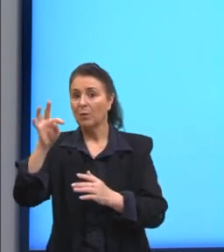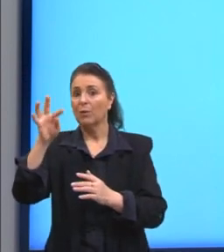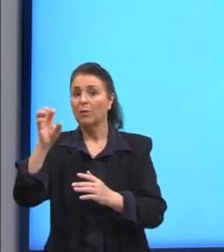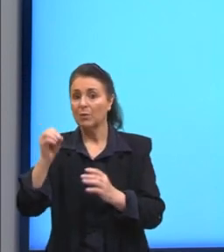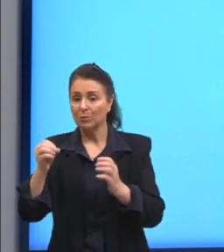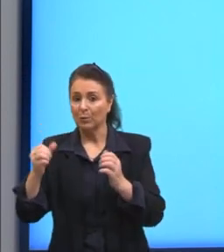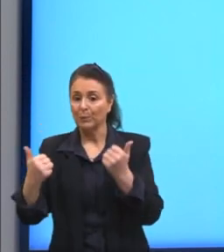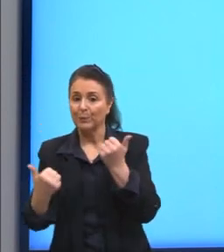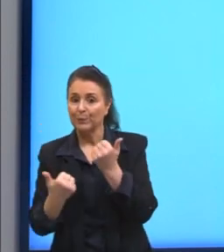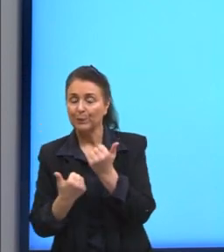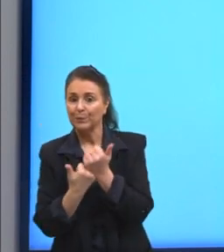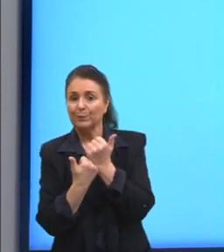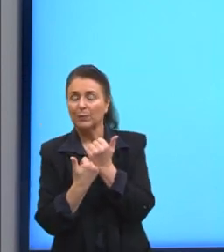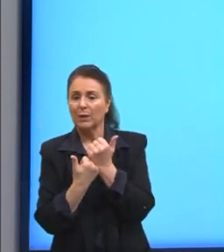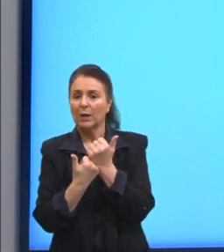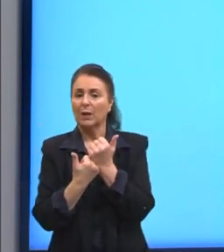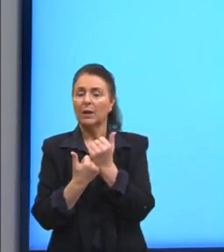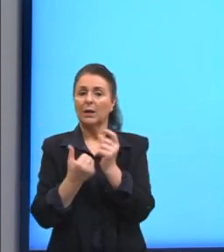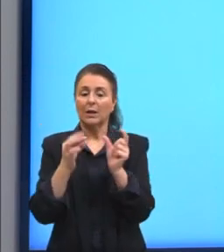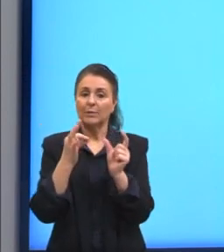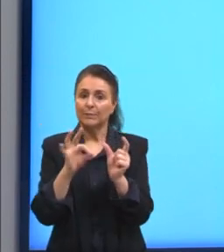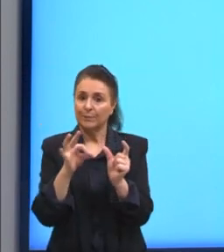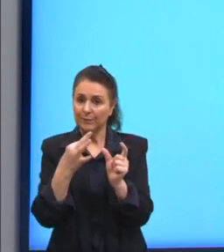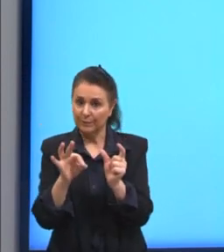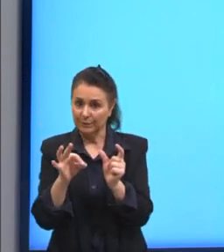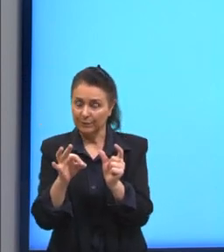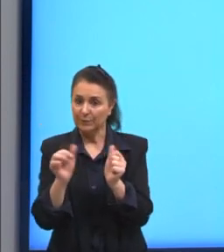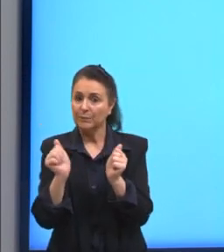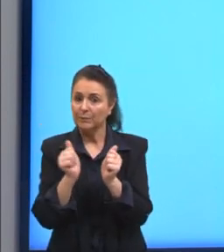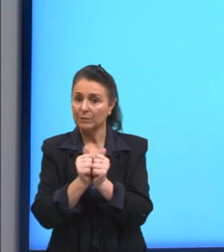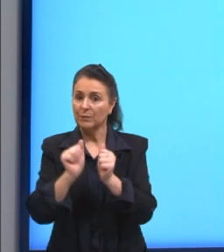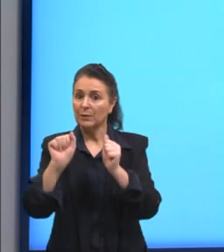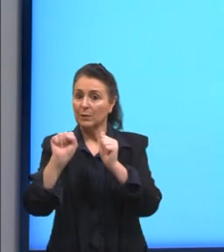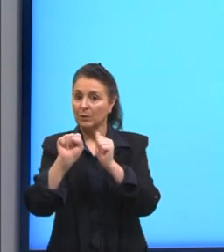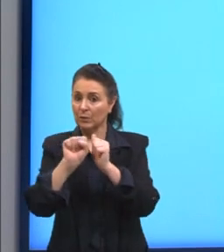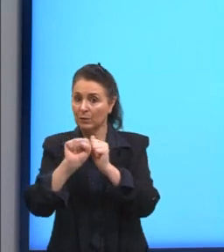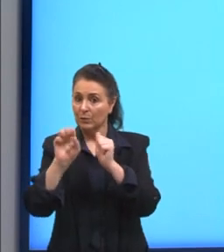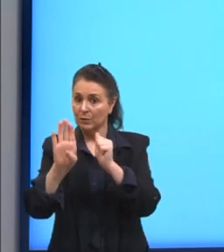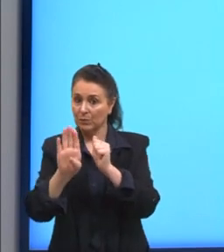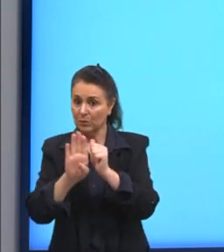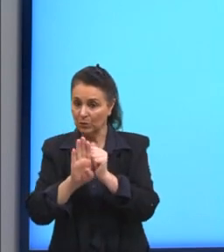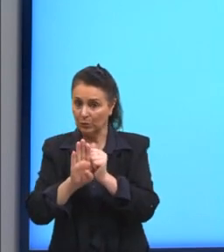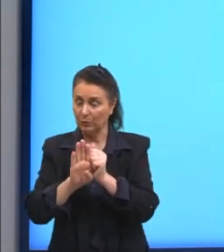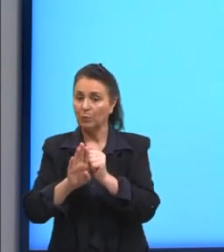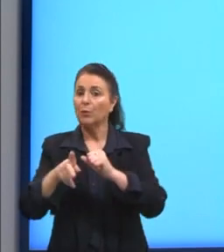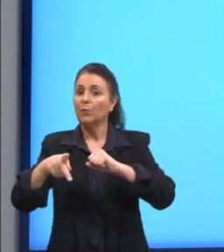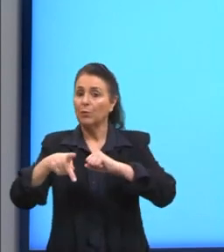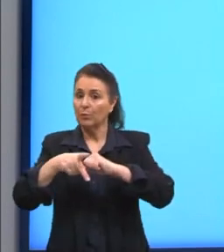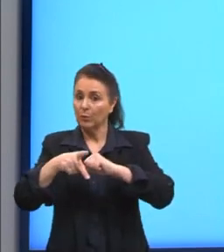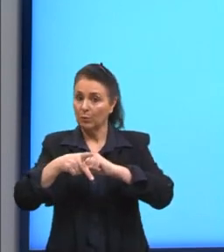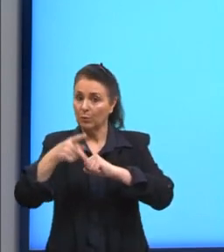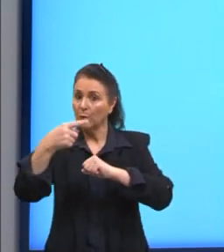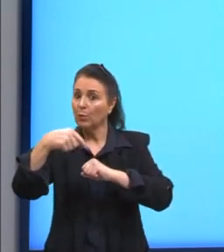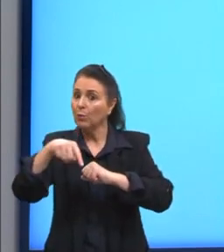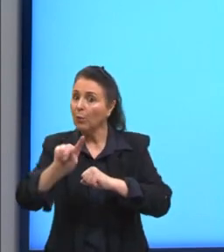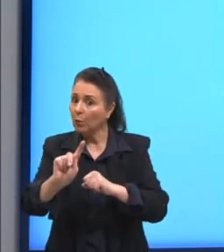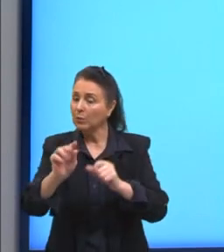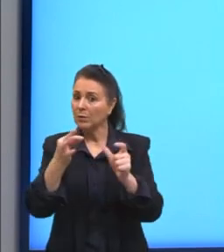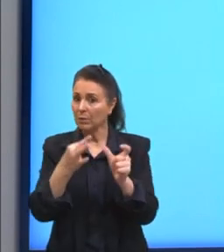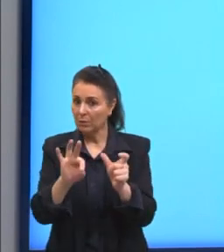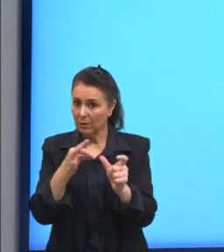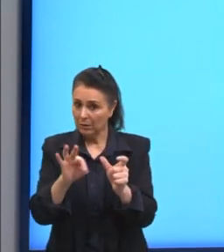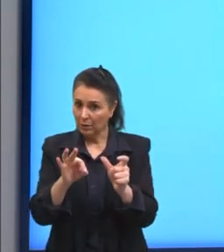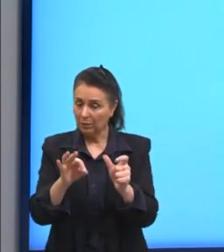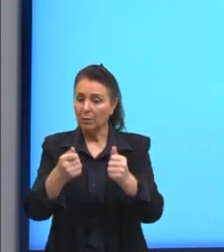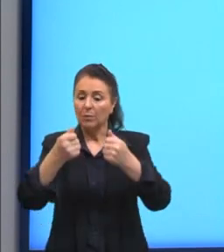oração que ele vai se referir geralmente a um substantivo, a um pronome ou a uma outra oração que serve para